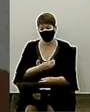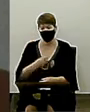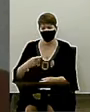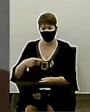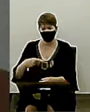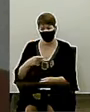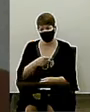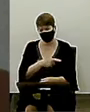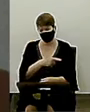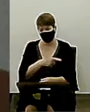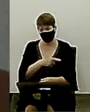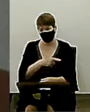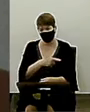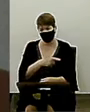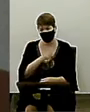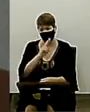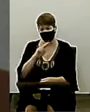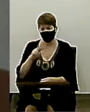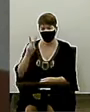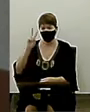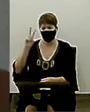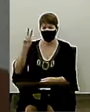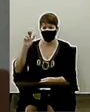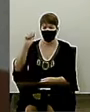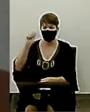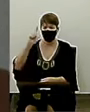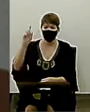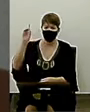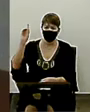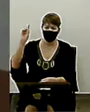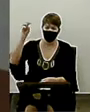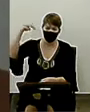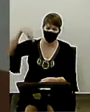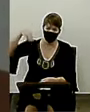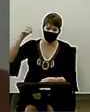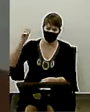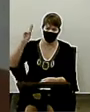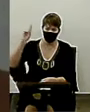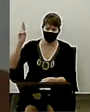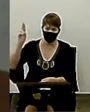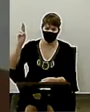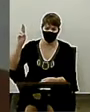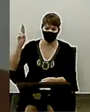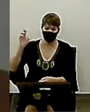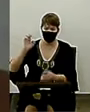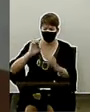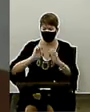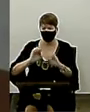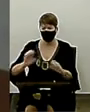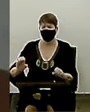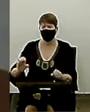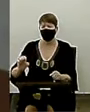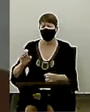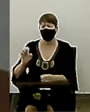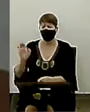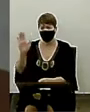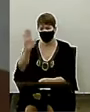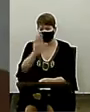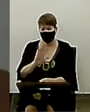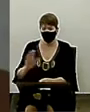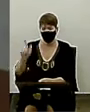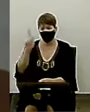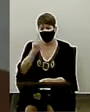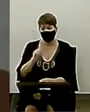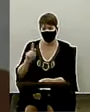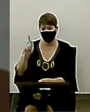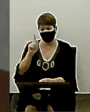reverendo Valdemar Rose. Valdemar Rose foi evangelista em Goiás desde 1940. E